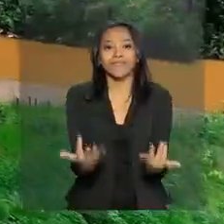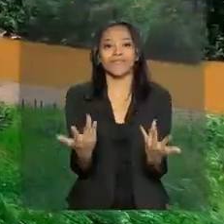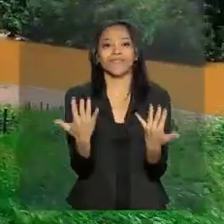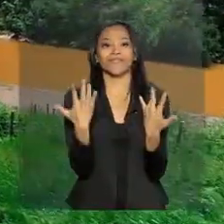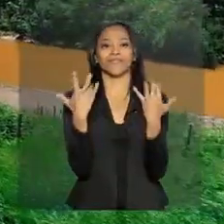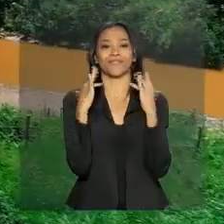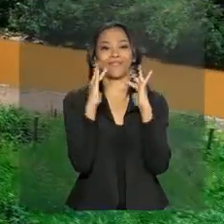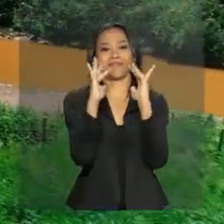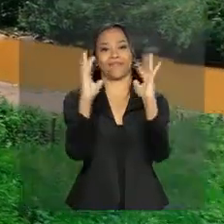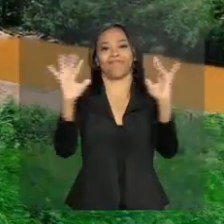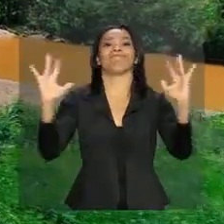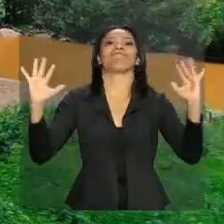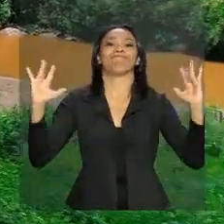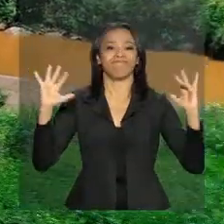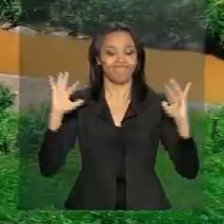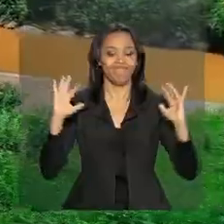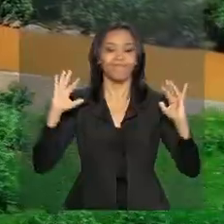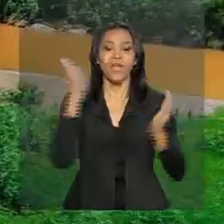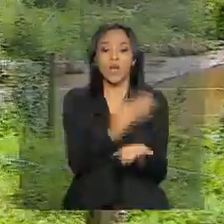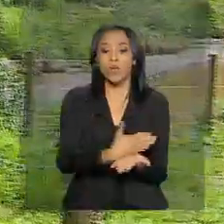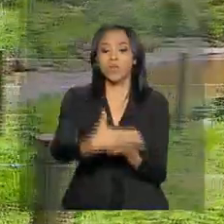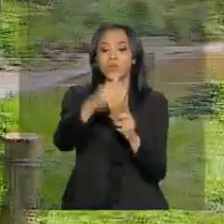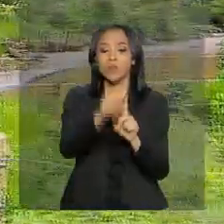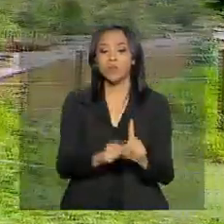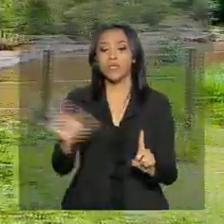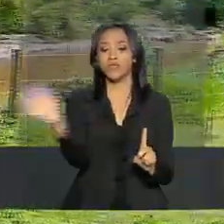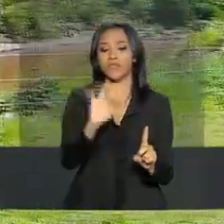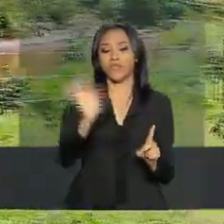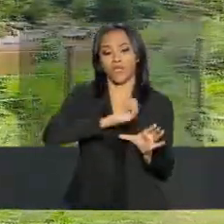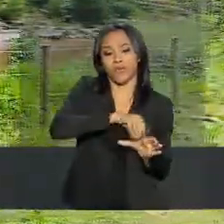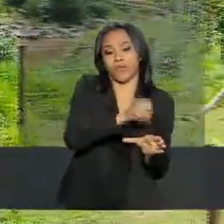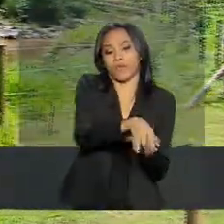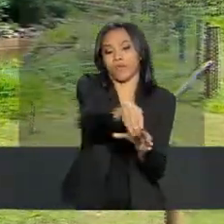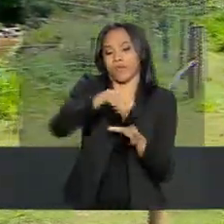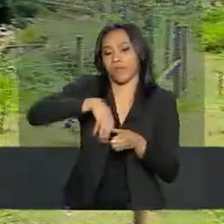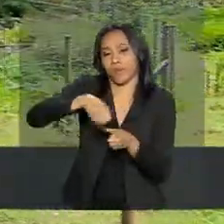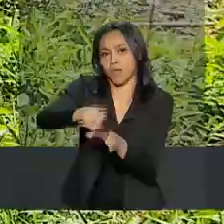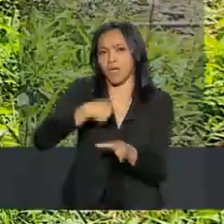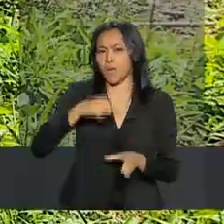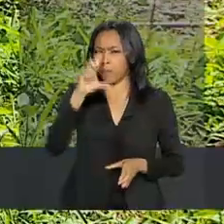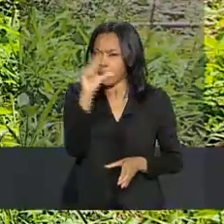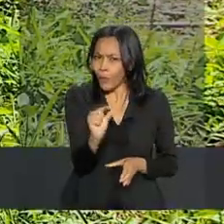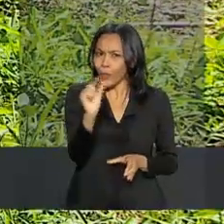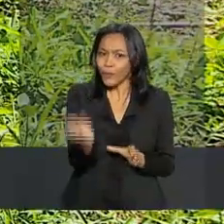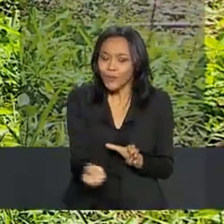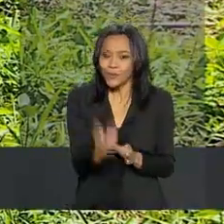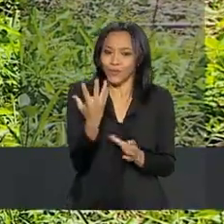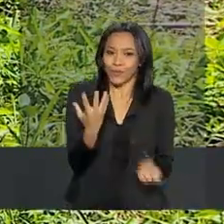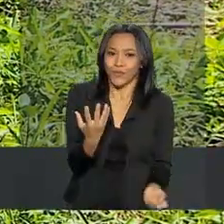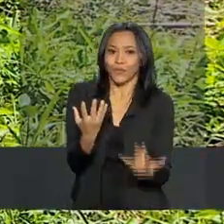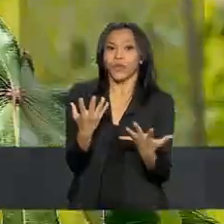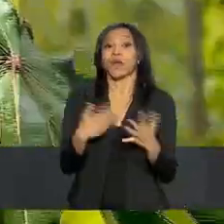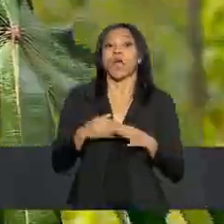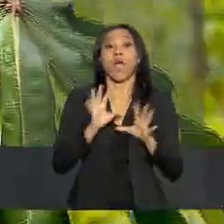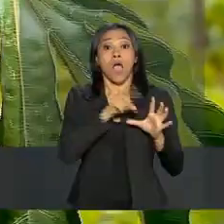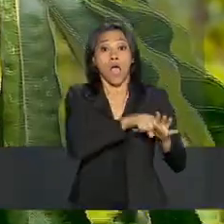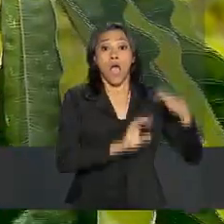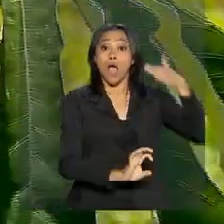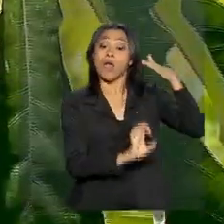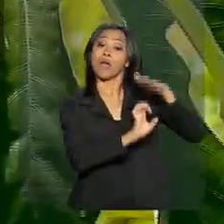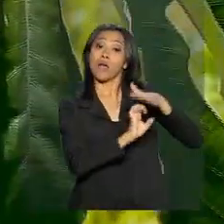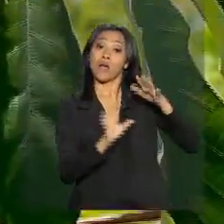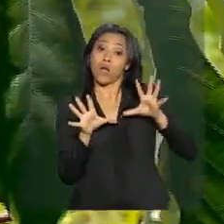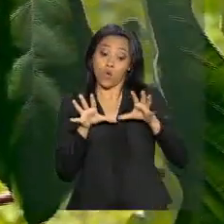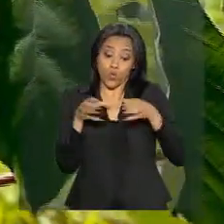O plantio das mudas começou em fevereiro e deu bons resultados em poucos meses. A Fundação Renova fez um convênio com a